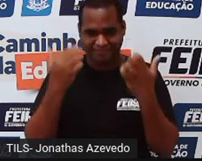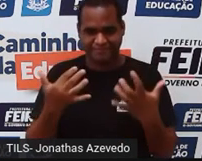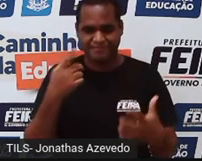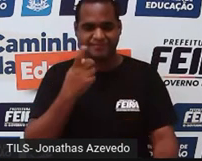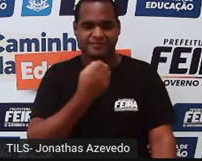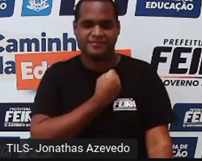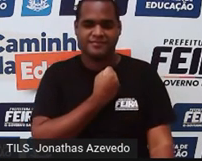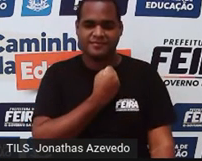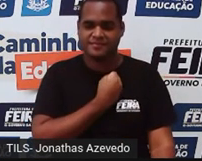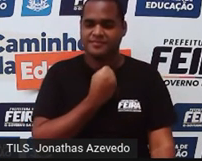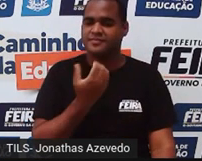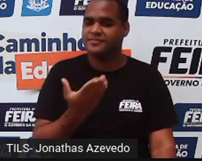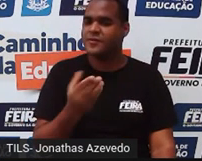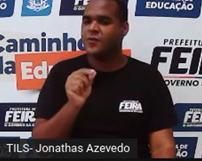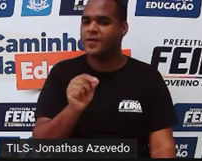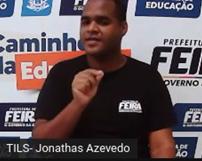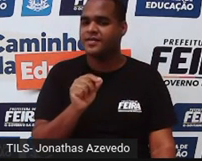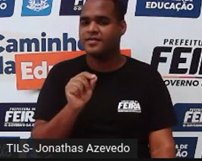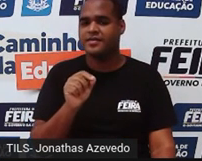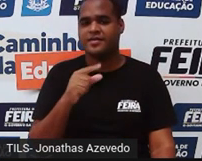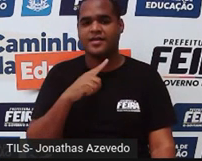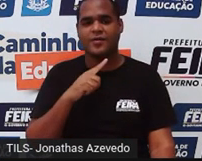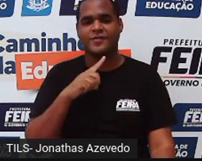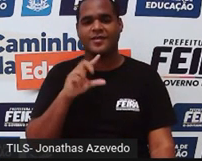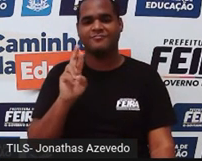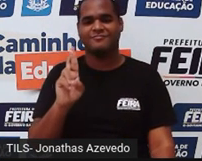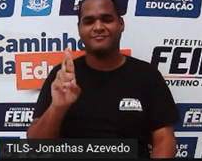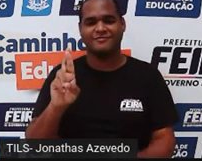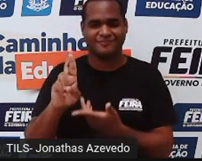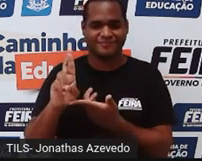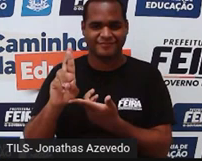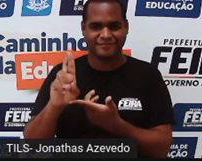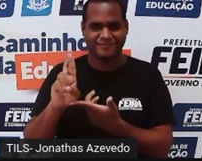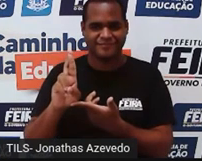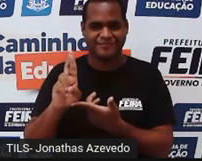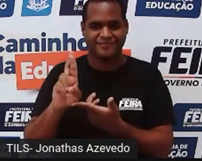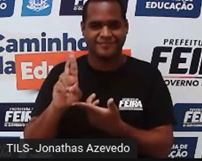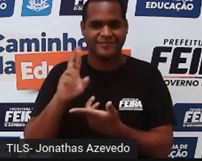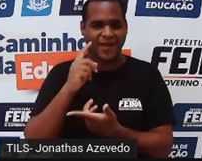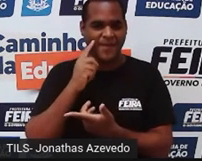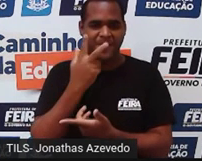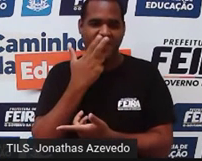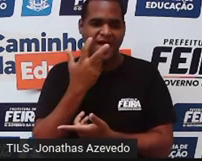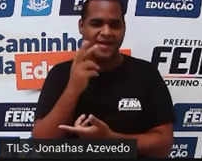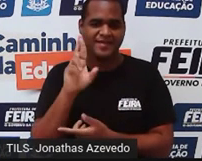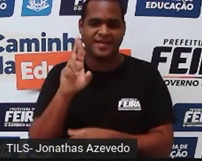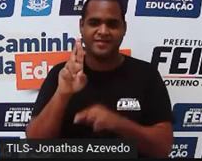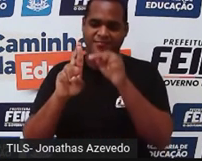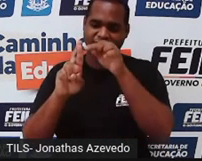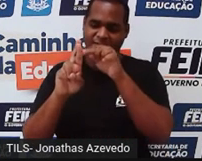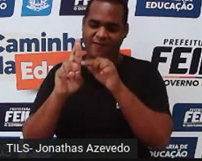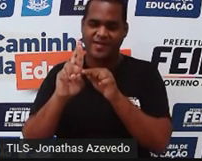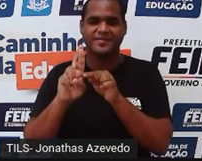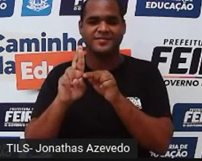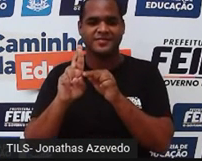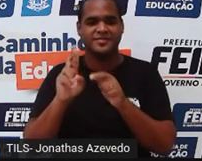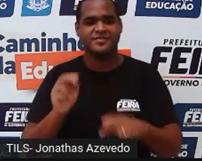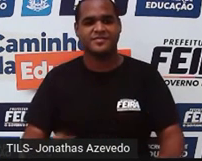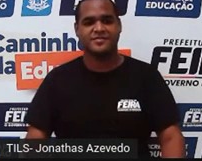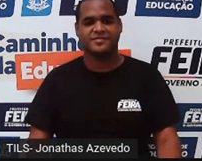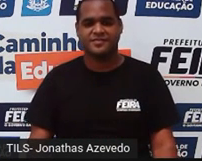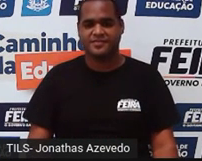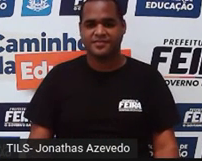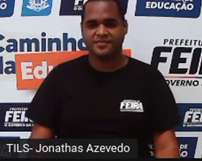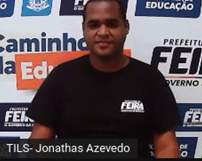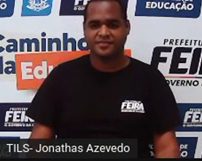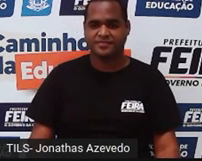números reais, que é usando esse símbolo aqui, que parece ser uma letra R. Tá bom? Então, o